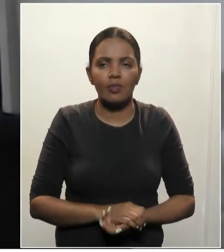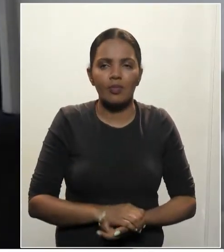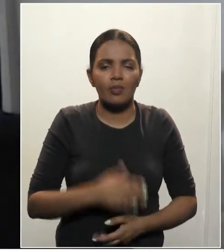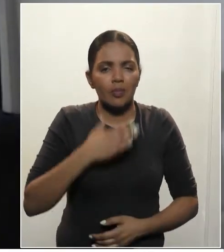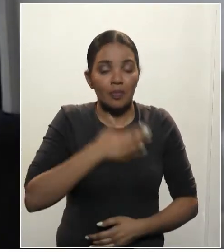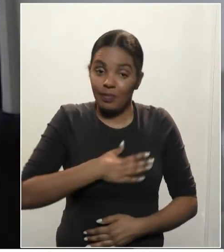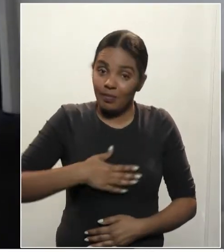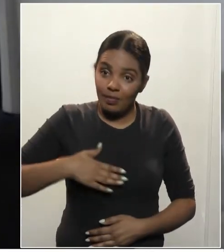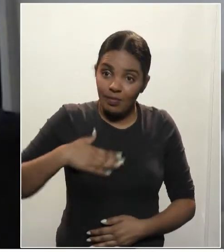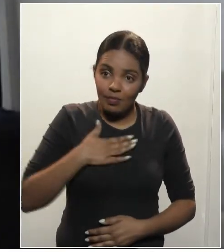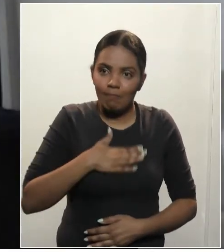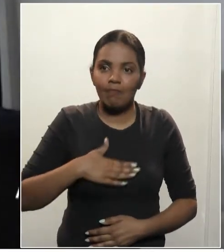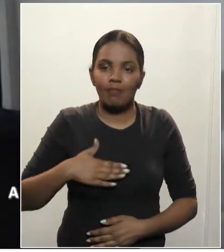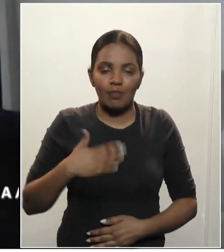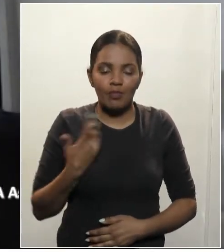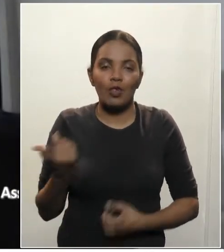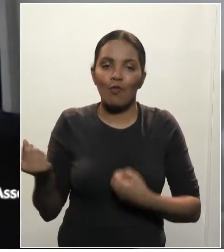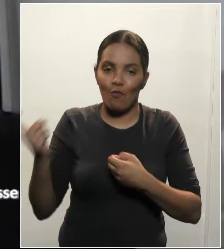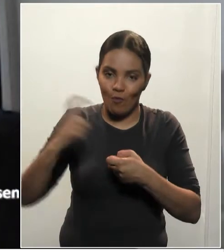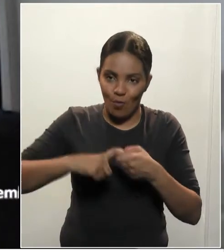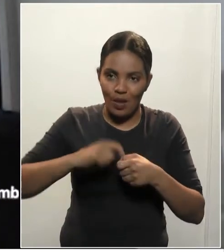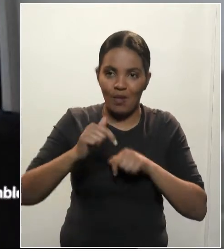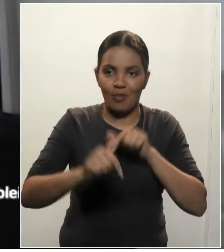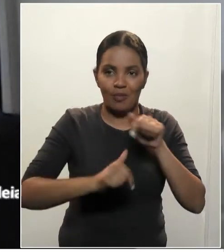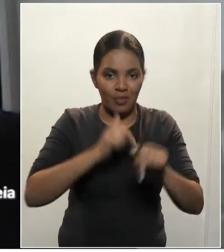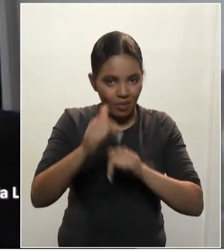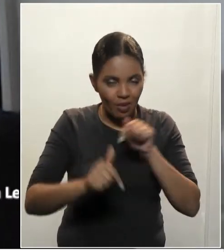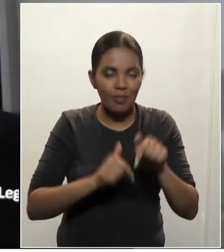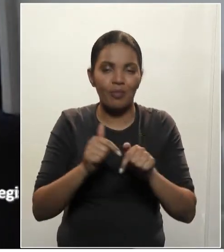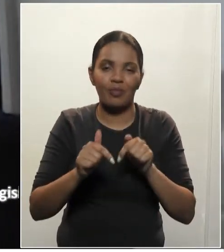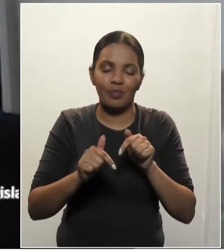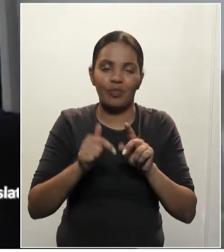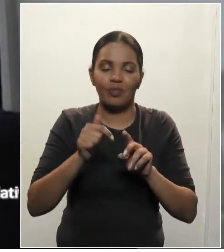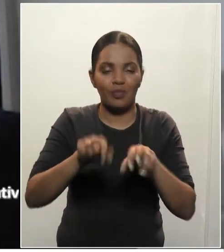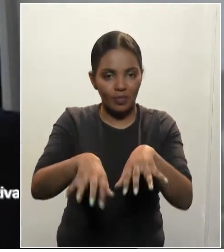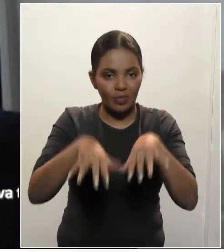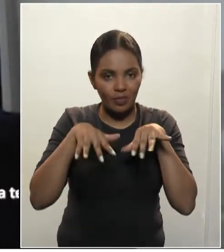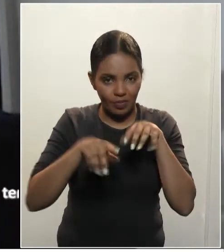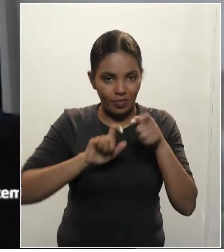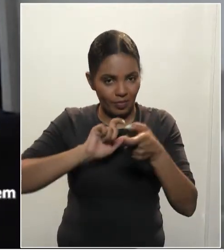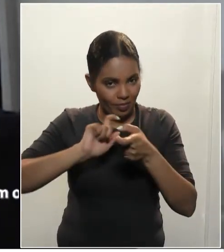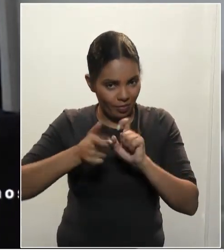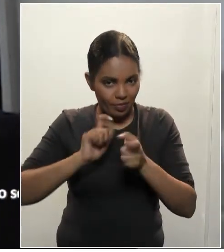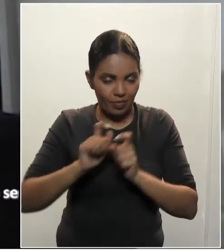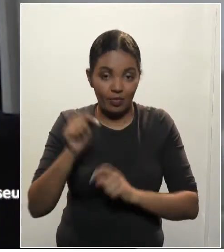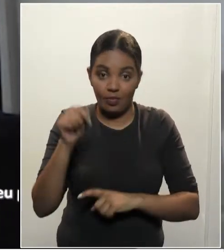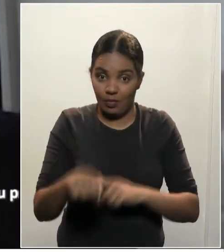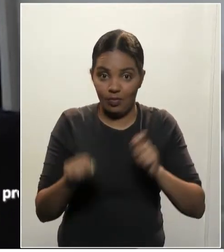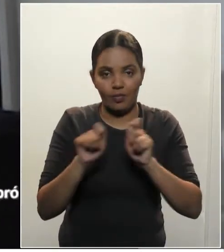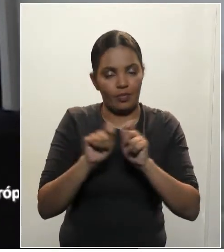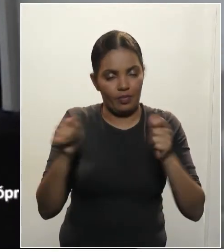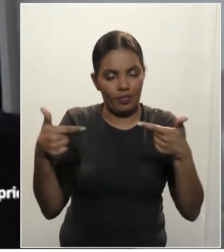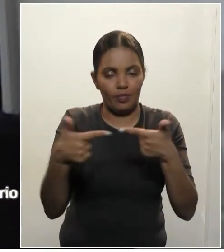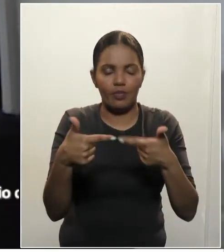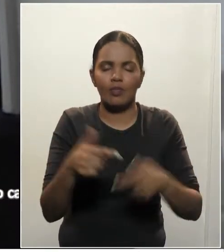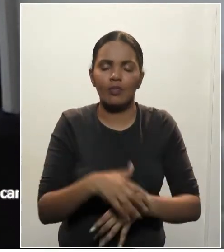grande satisfação poder estar de volta às sessões plenárias aqui da nossa Assembleia.